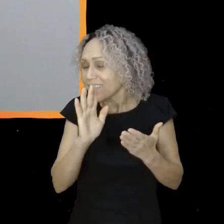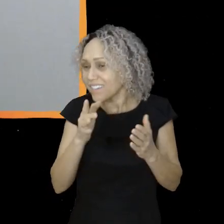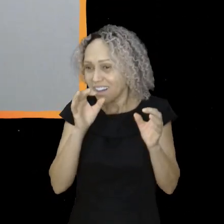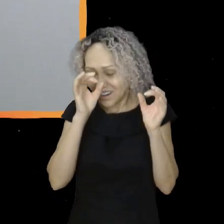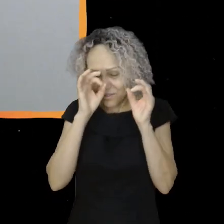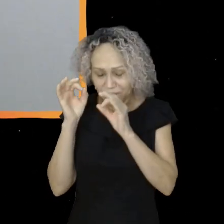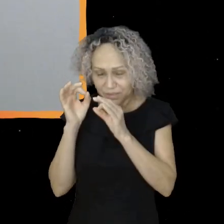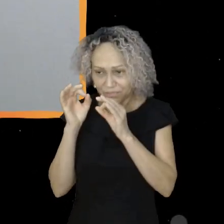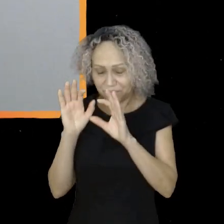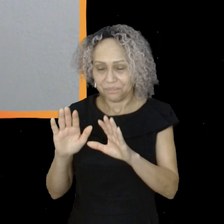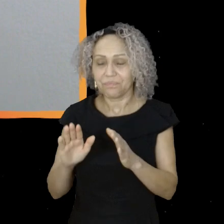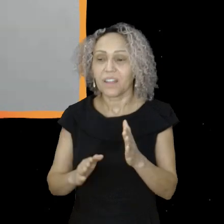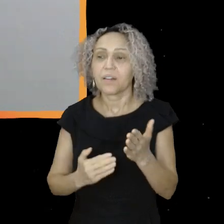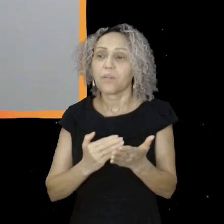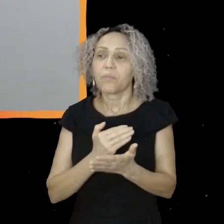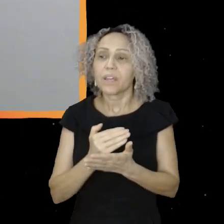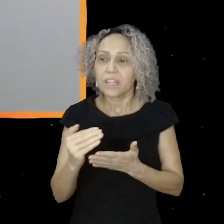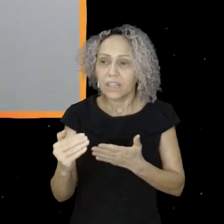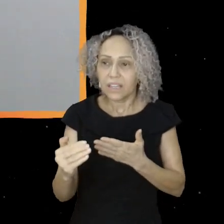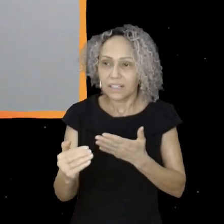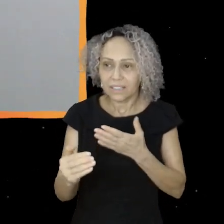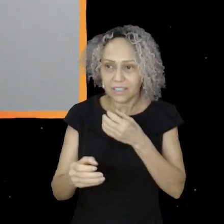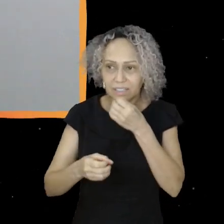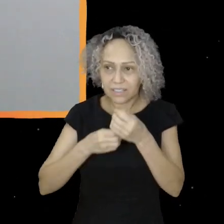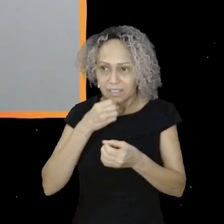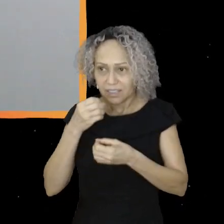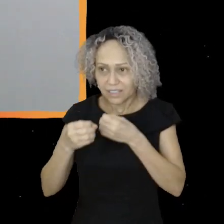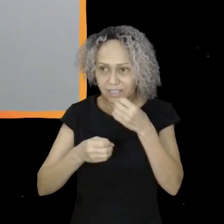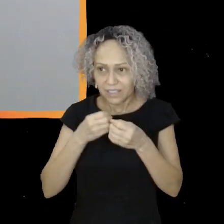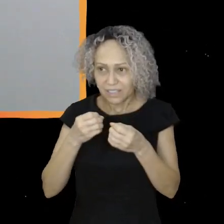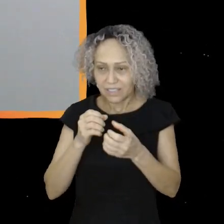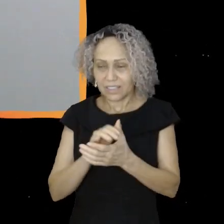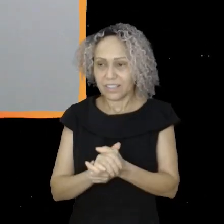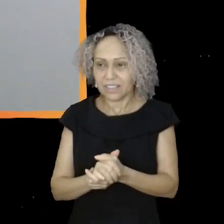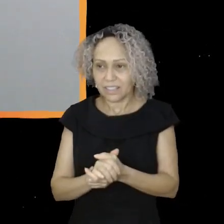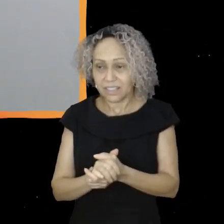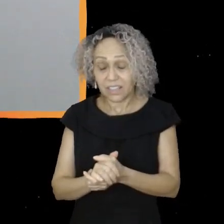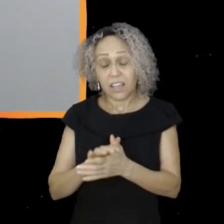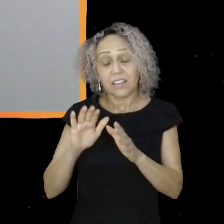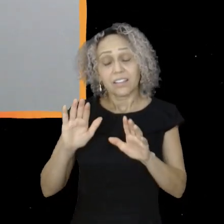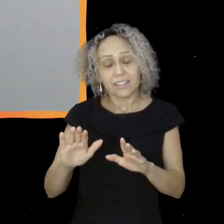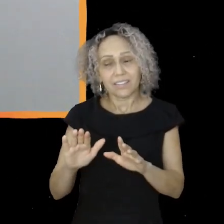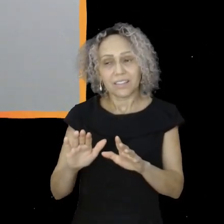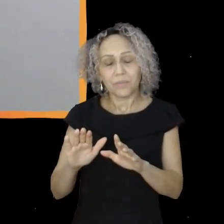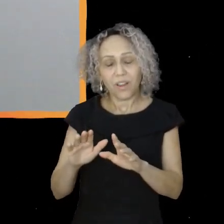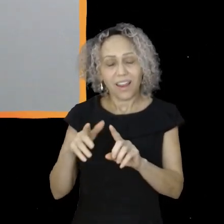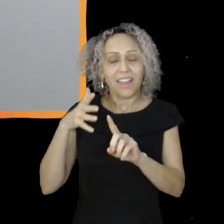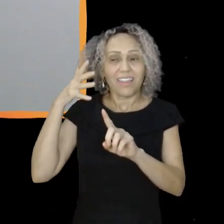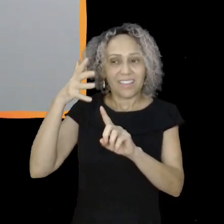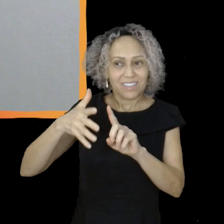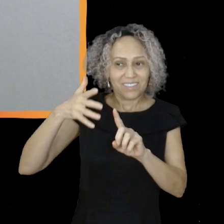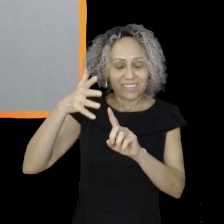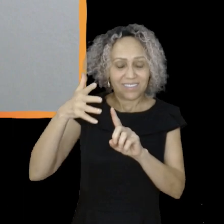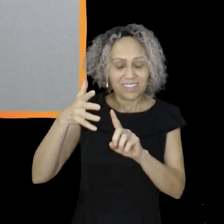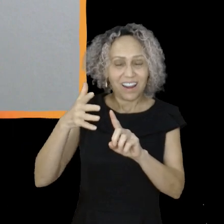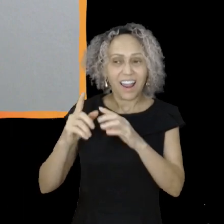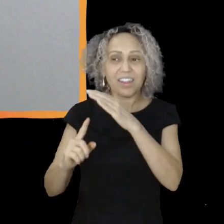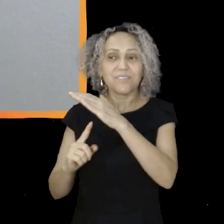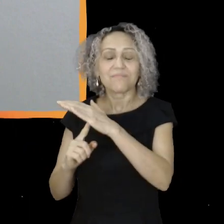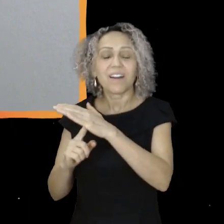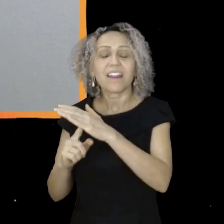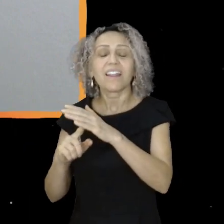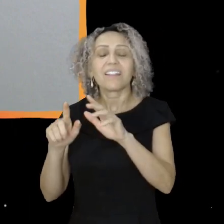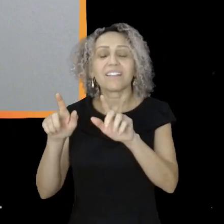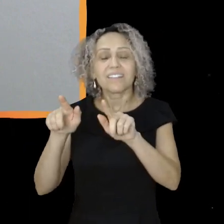entrevista, a gente queria lembrar que você brilhou e se destacou muito depois daquele discurso na Assembleia Legislativa do Paraná, a Alep. E pra quem não